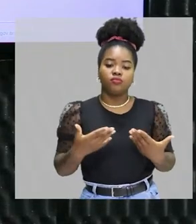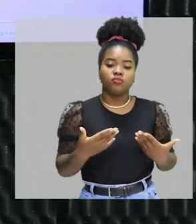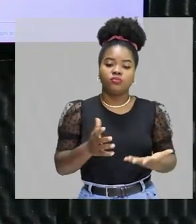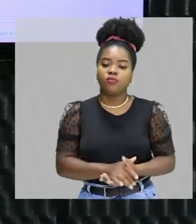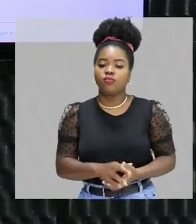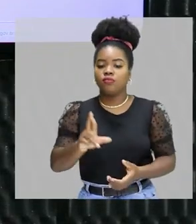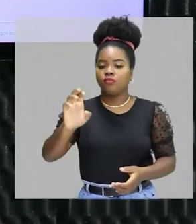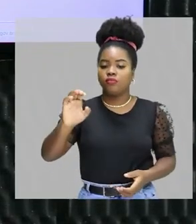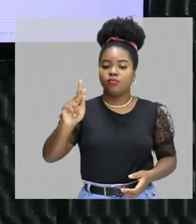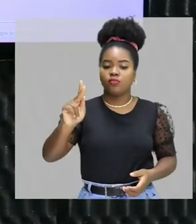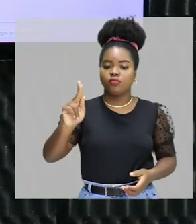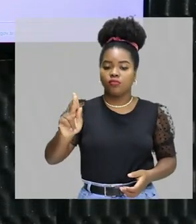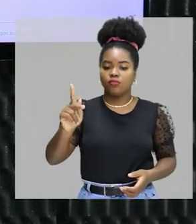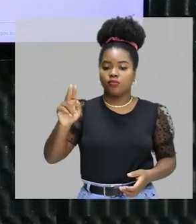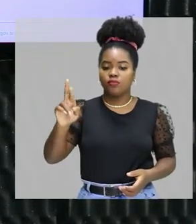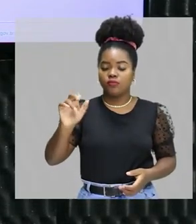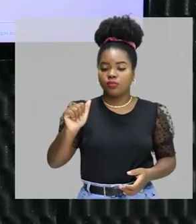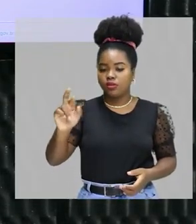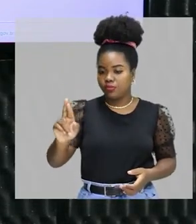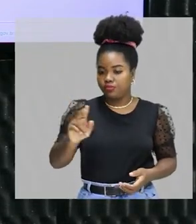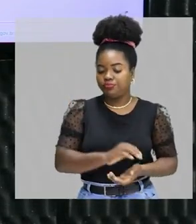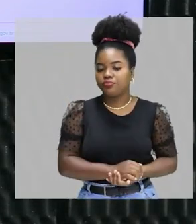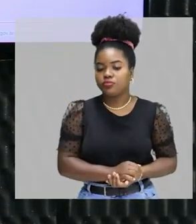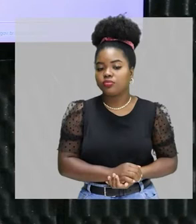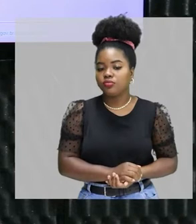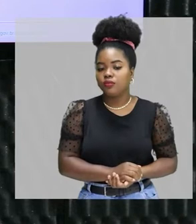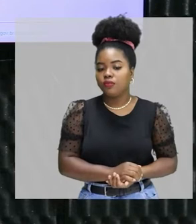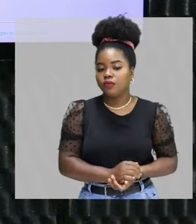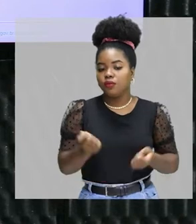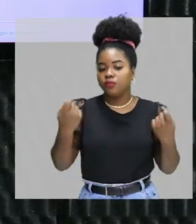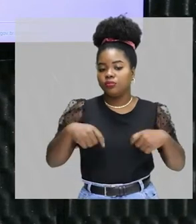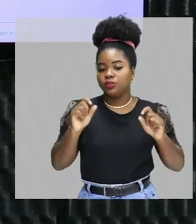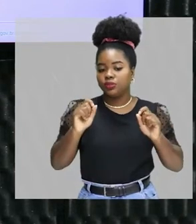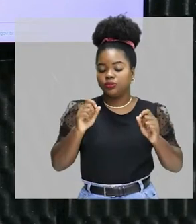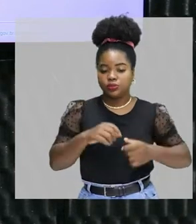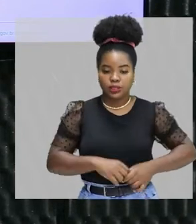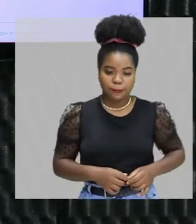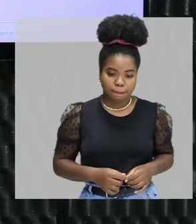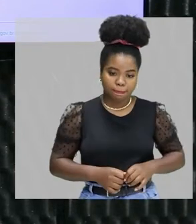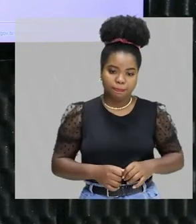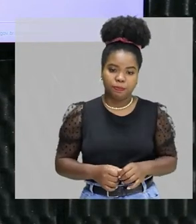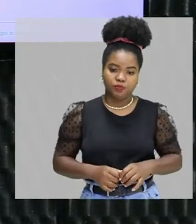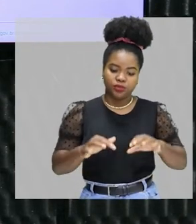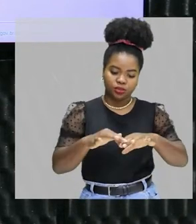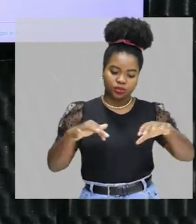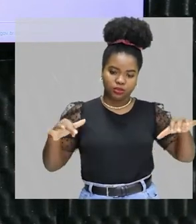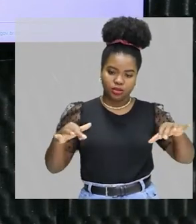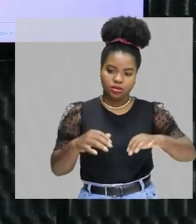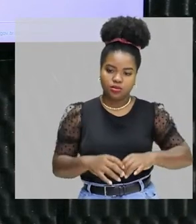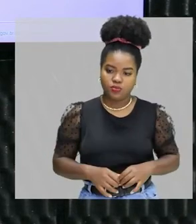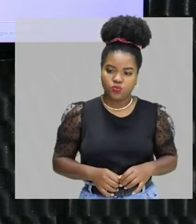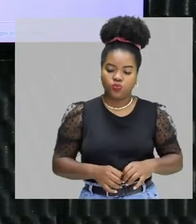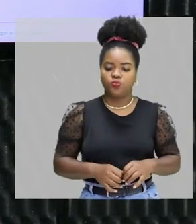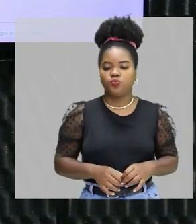acetato de etila. Então, eu preciso fazer, promover a separação